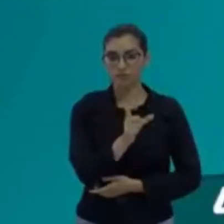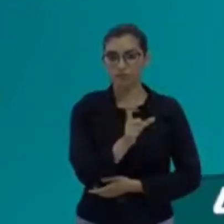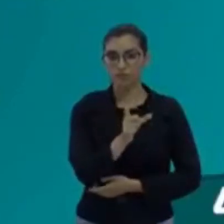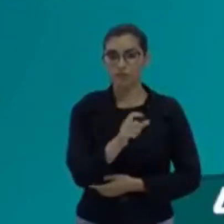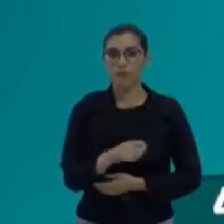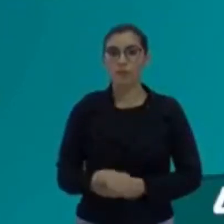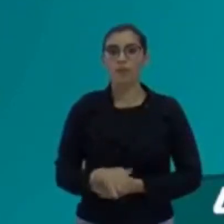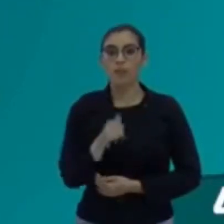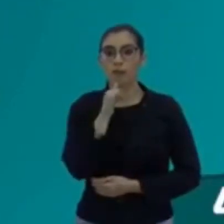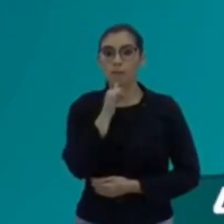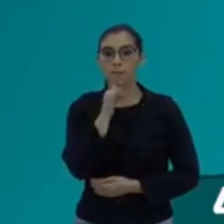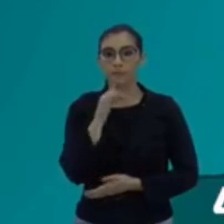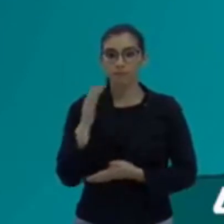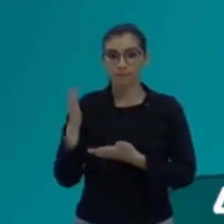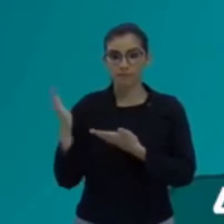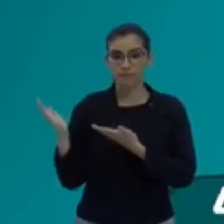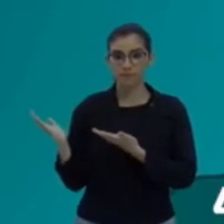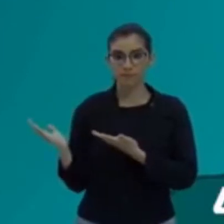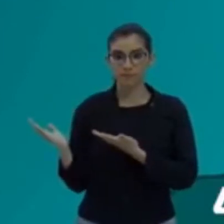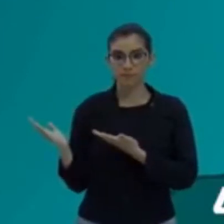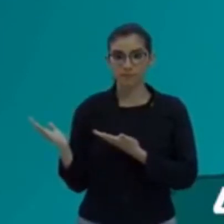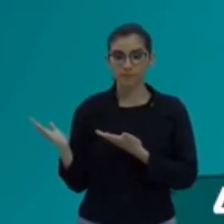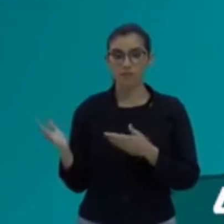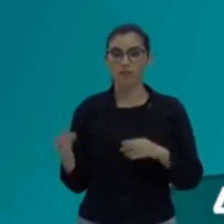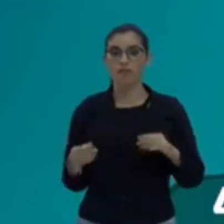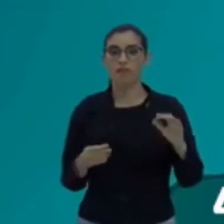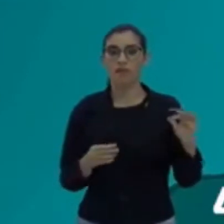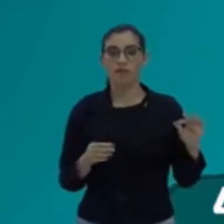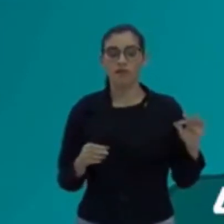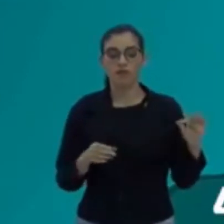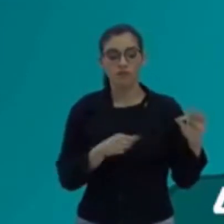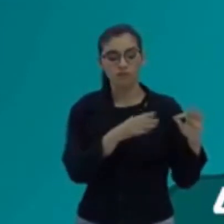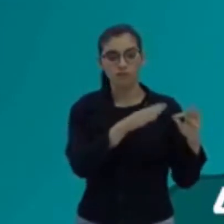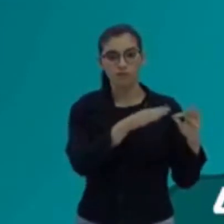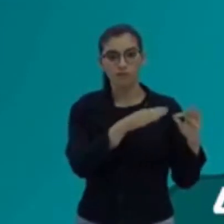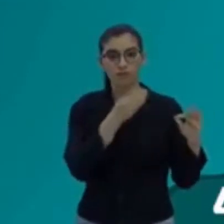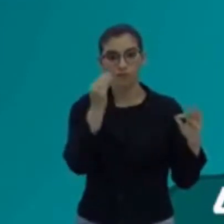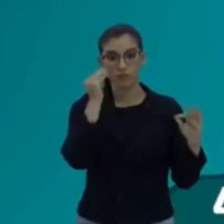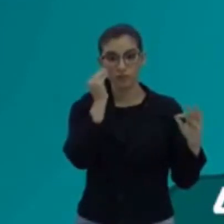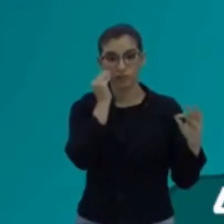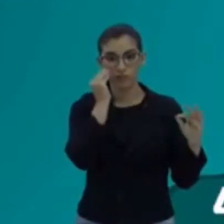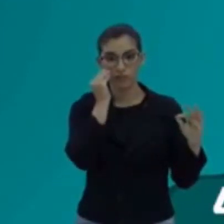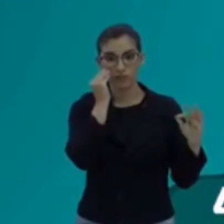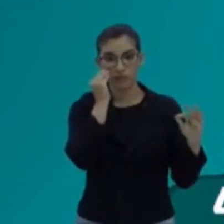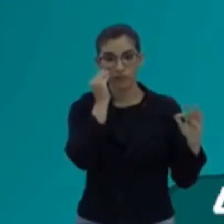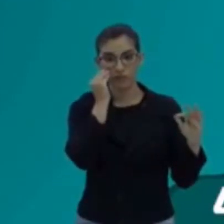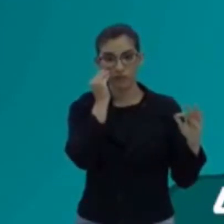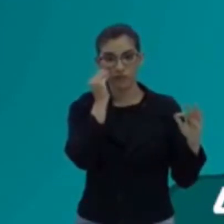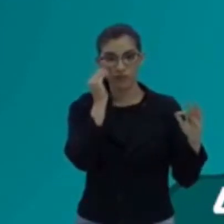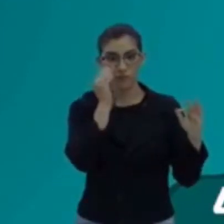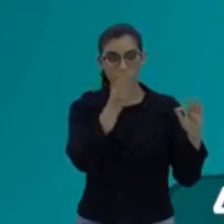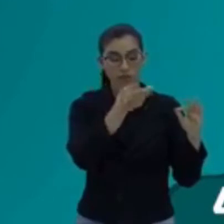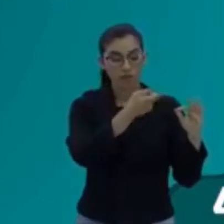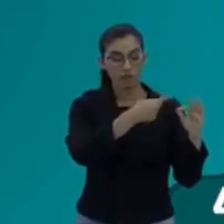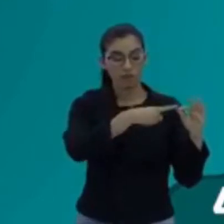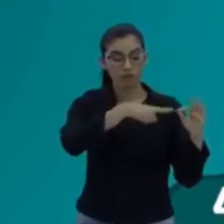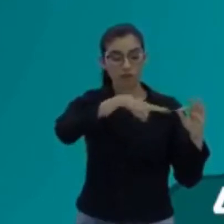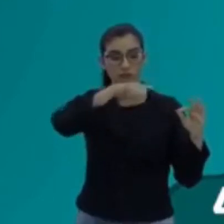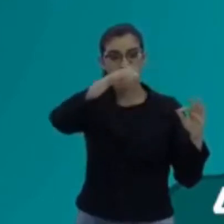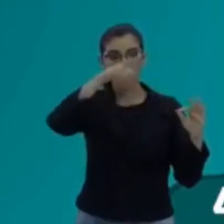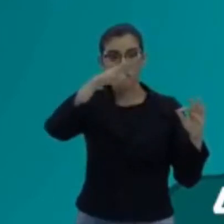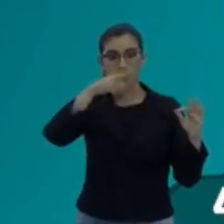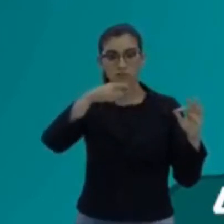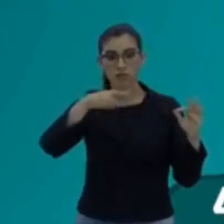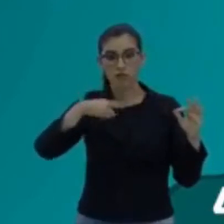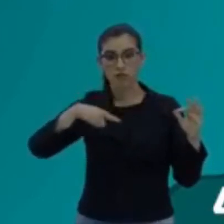Então, eu vou conhecer os elementos. Observa aqui. Eu tenho uma onda aqui, eu tenho um pulso